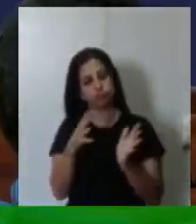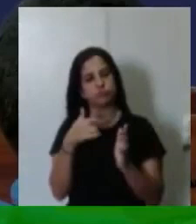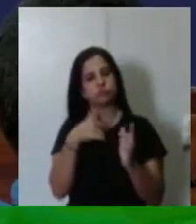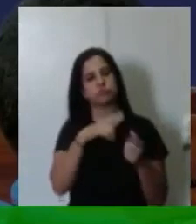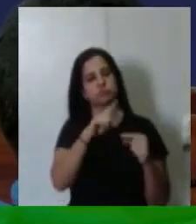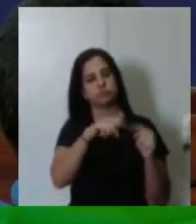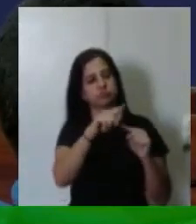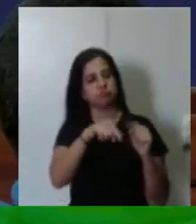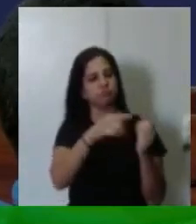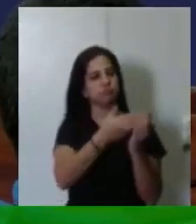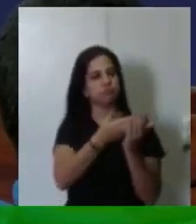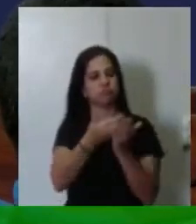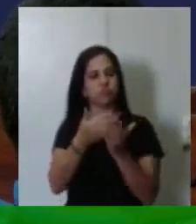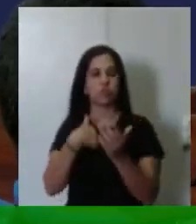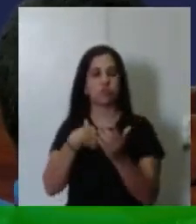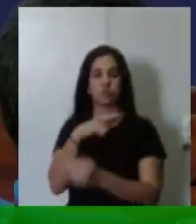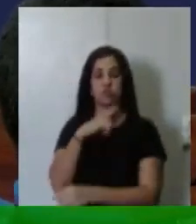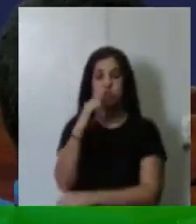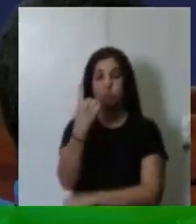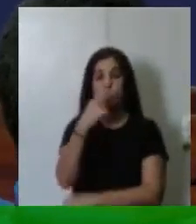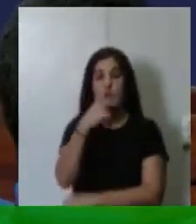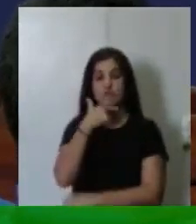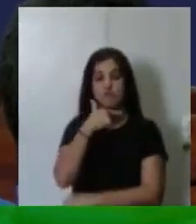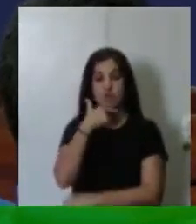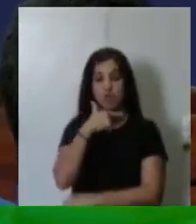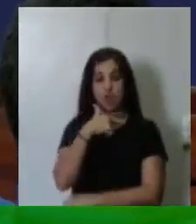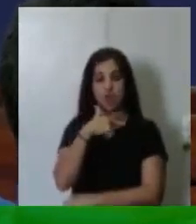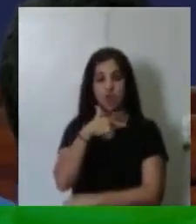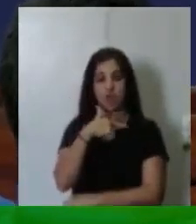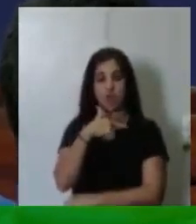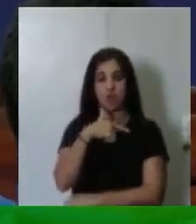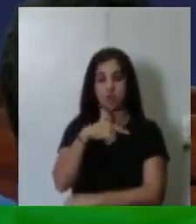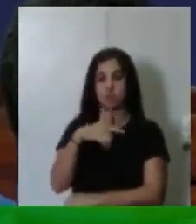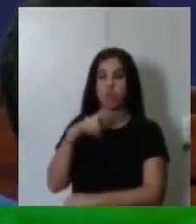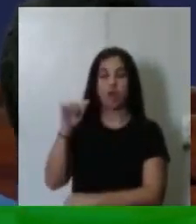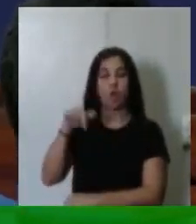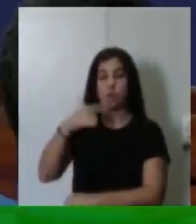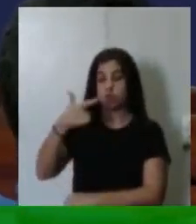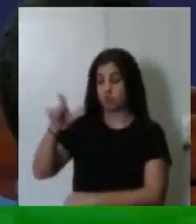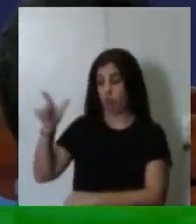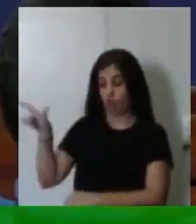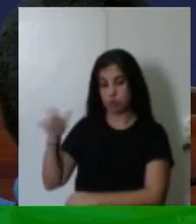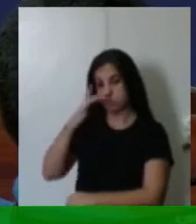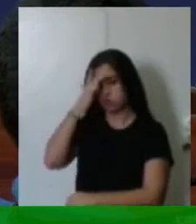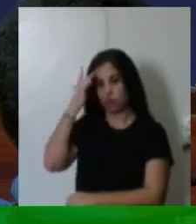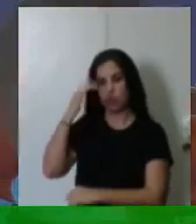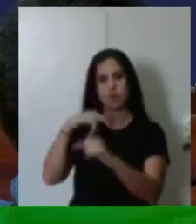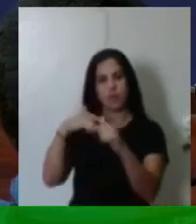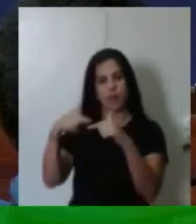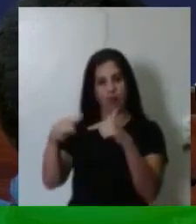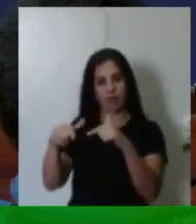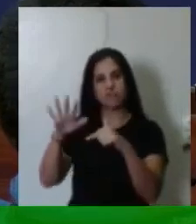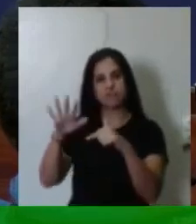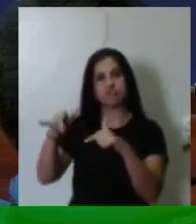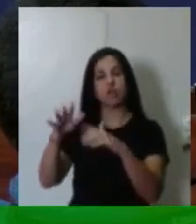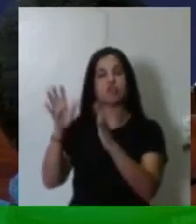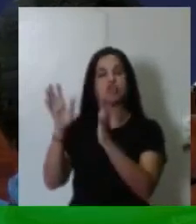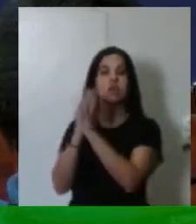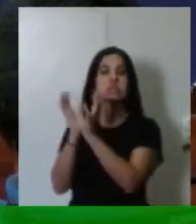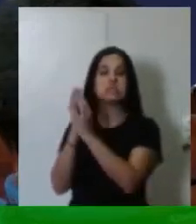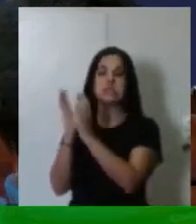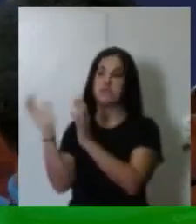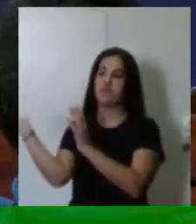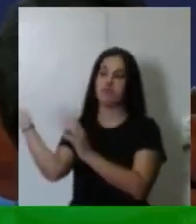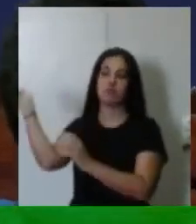profissionais tinham vindo de Recife, da TV Tupi. E aí, quando houve o teste, eu